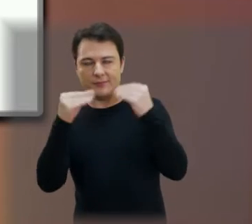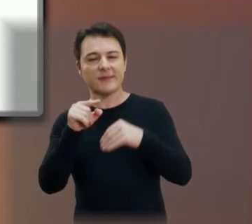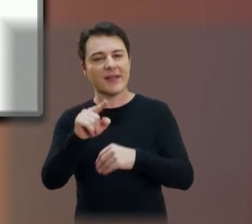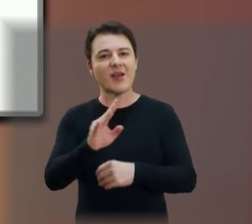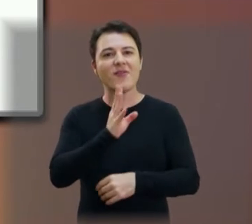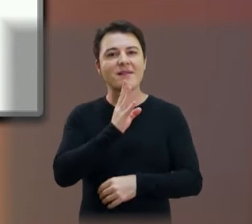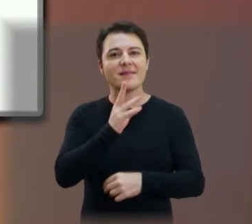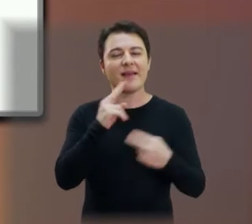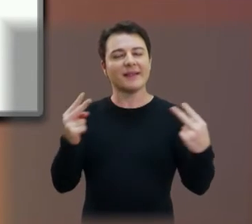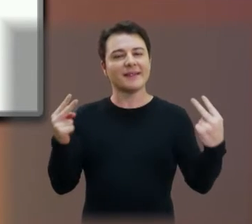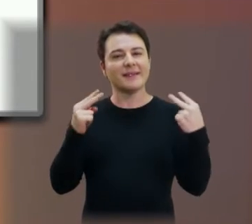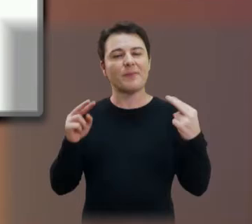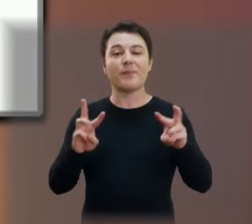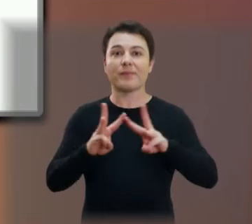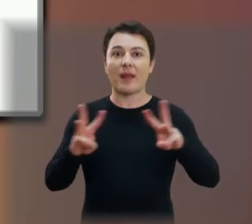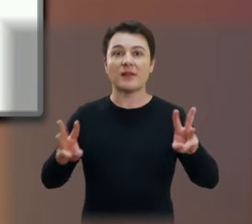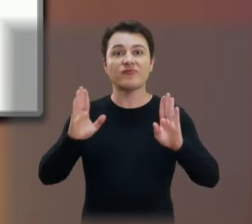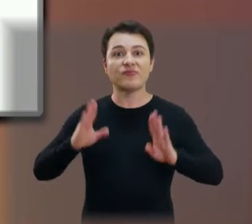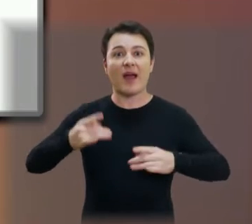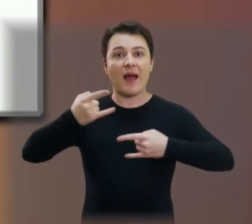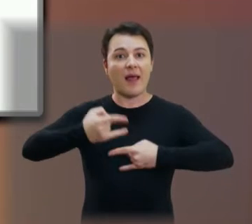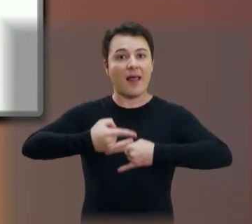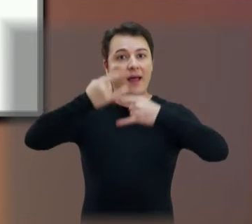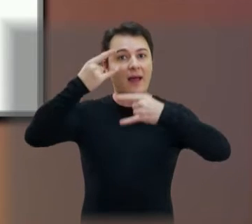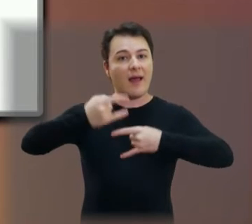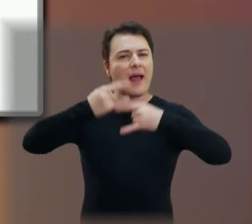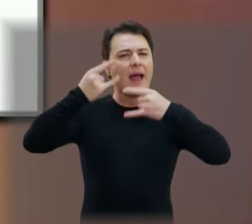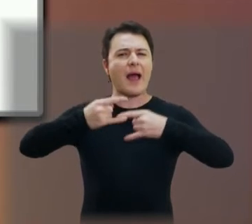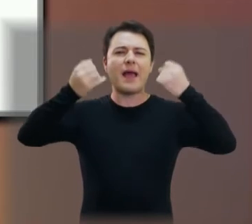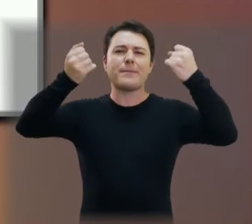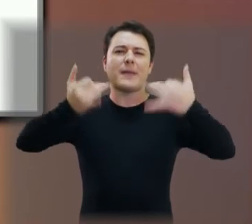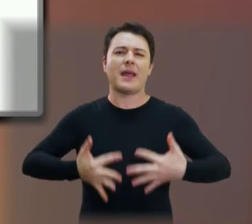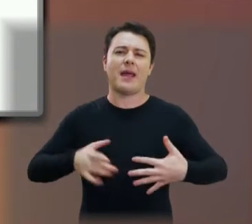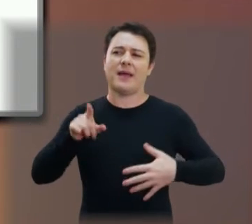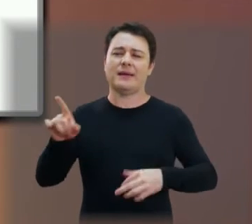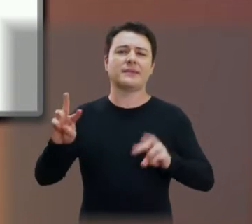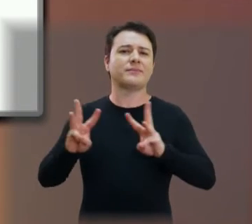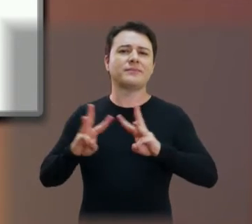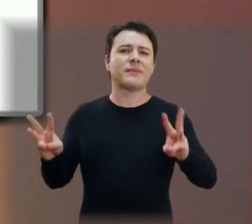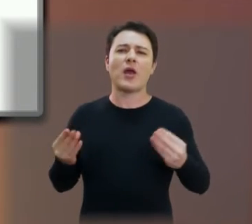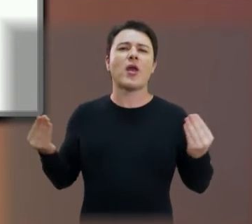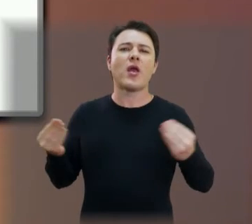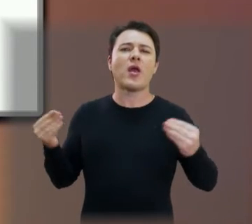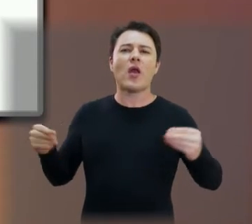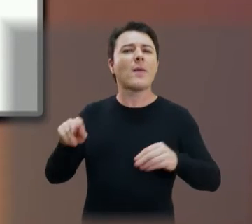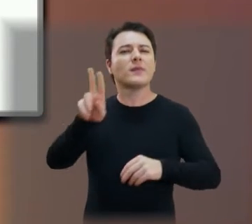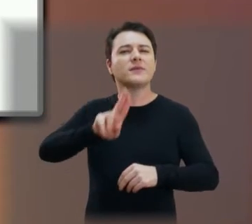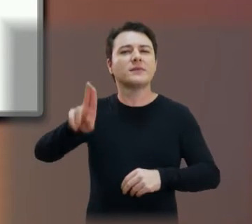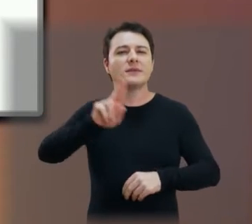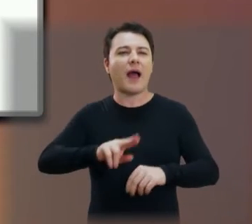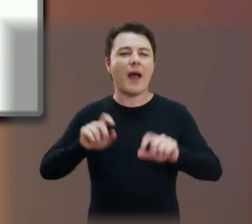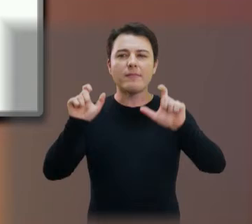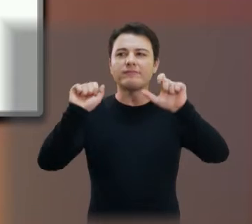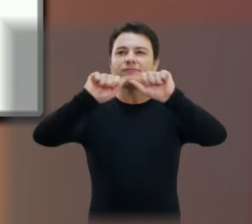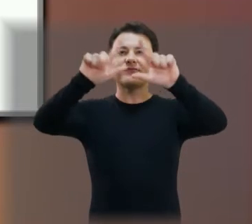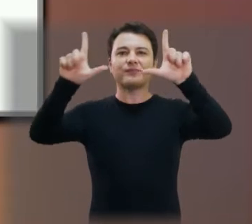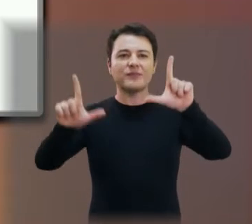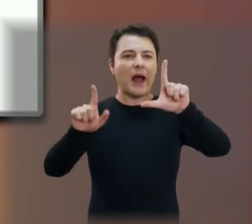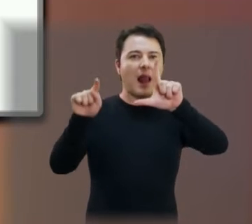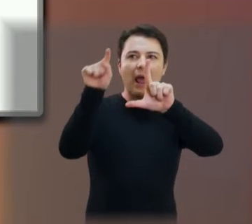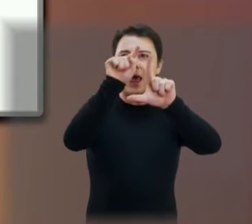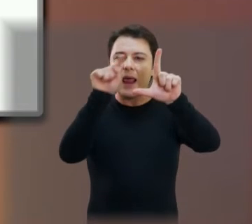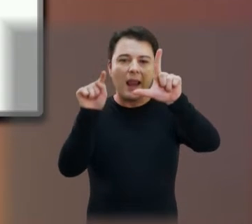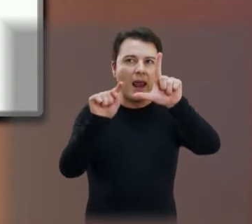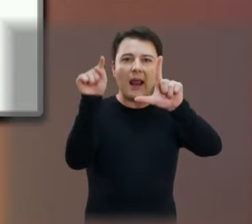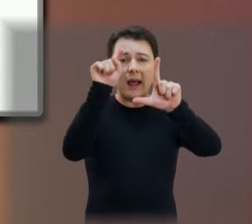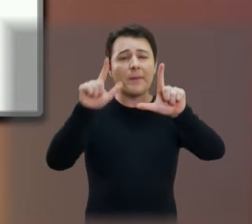fizemos uma live de lançamento que explica todo o site, como mexer nele, como chegar nas informações. Então,